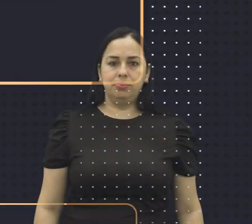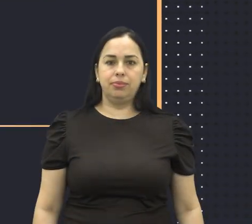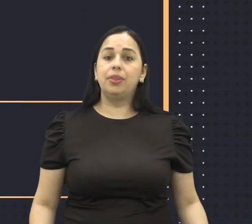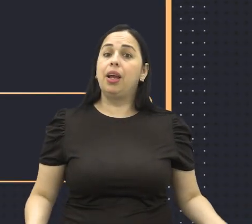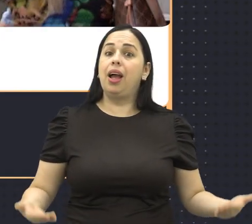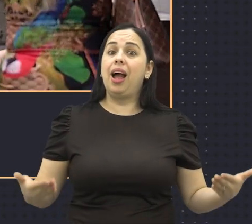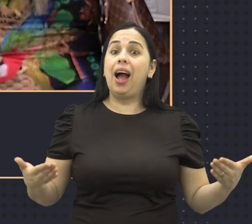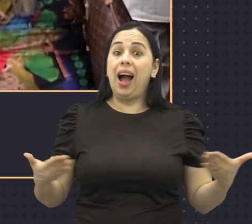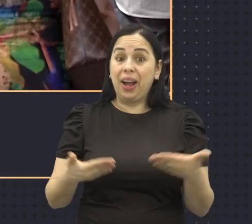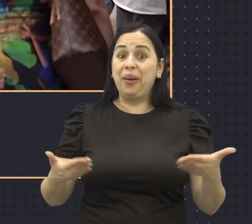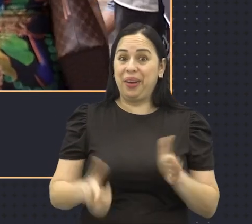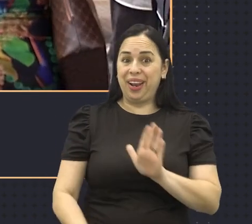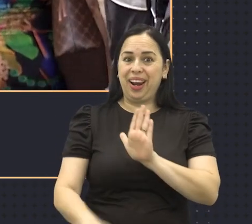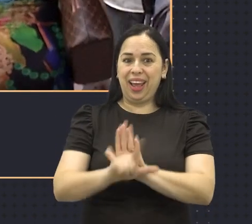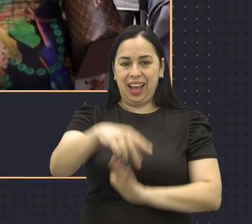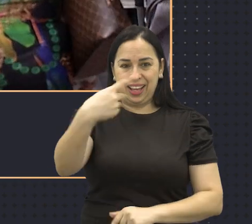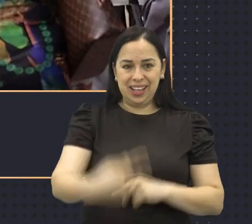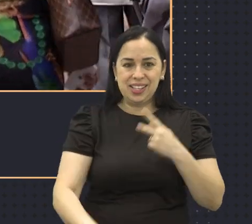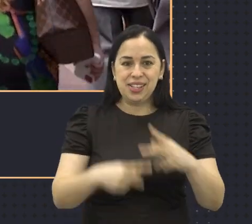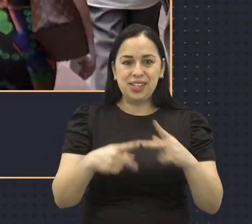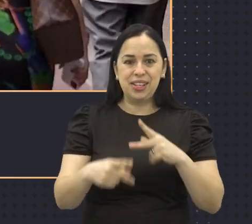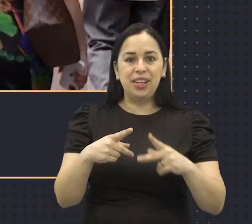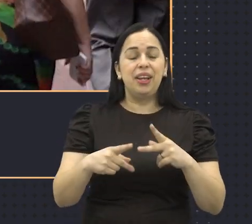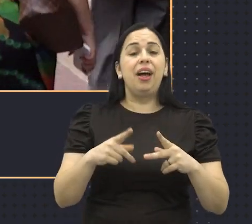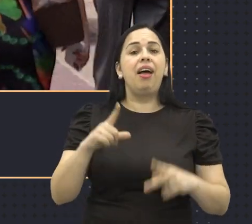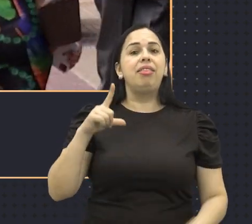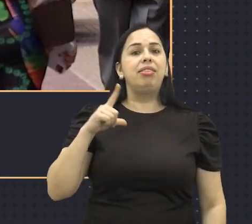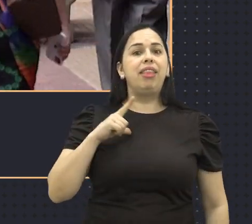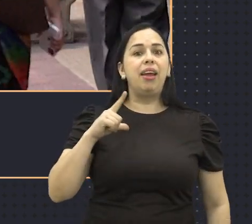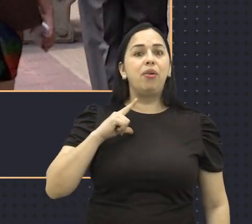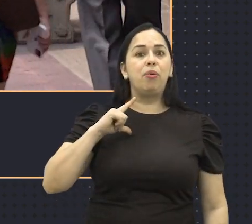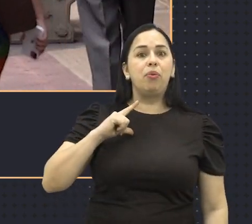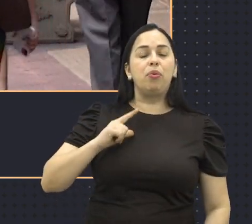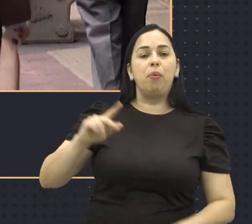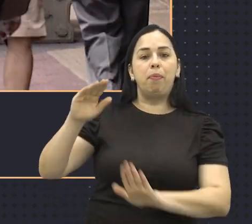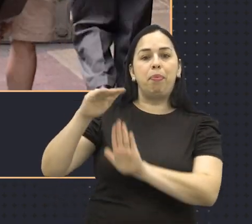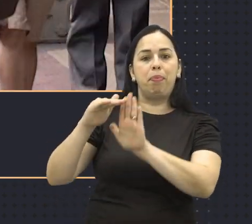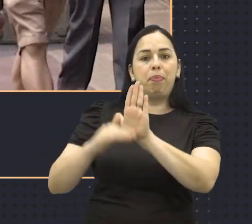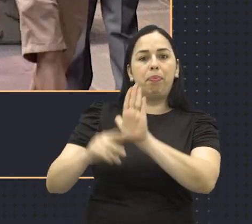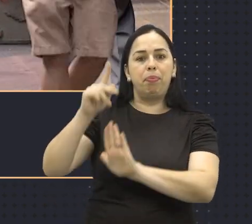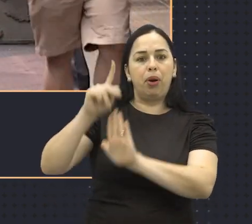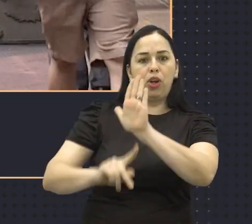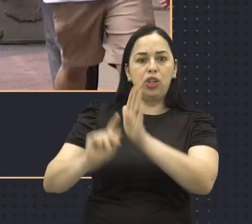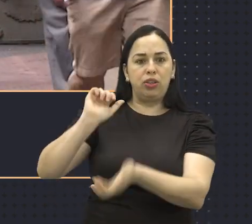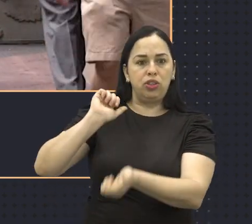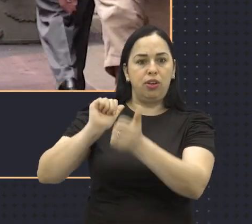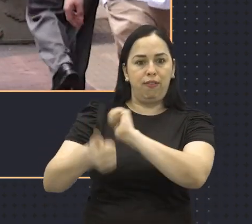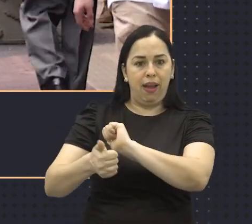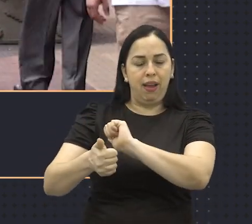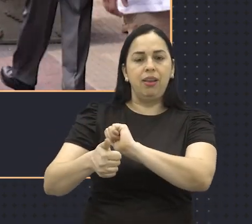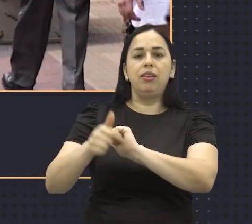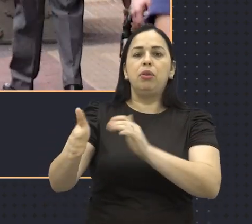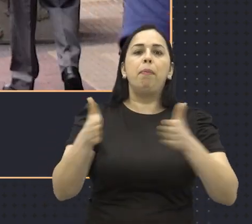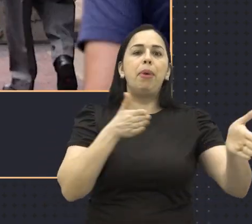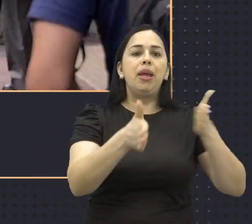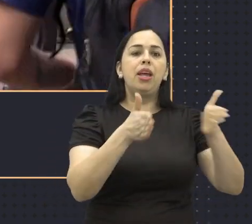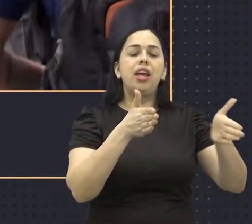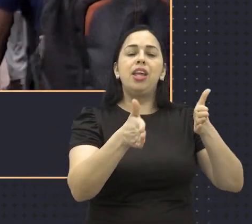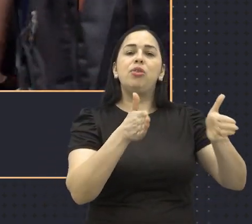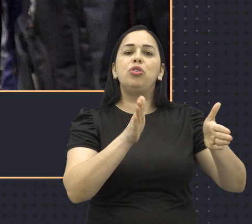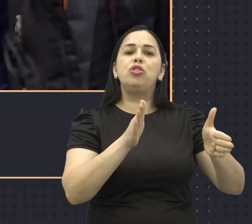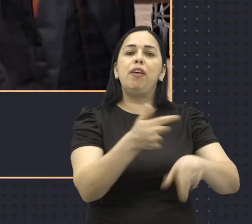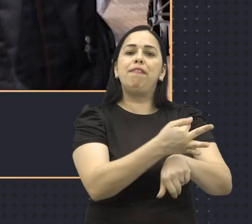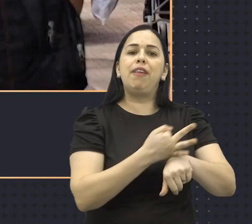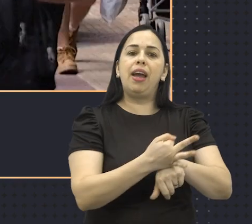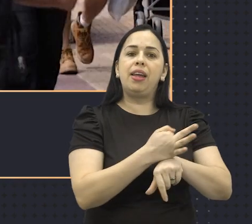Agora é Lei. São José dos Campos terá um programa esportivo e recreativo durante os meses de férias escolares para acolher